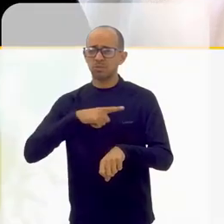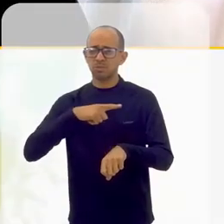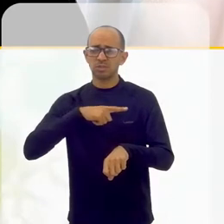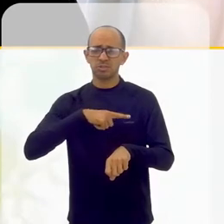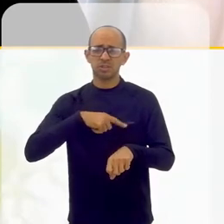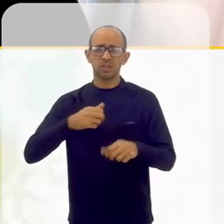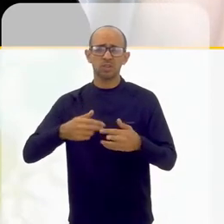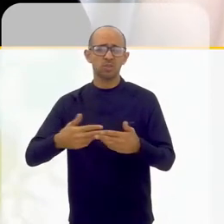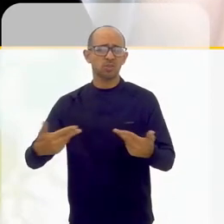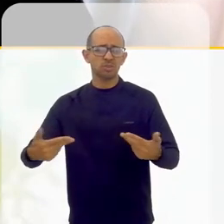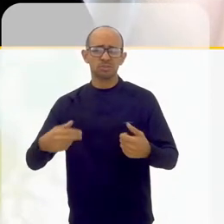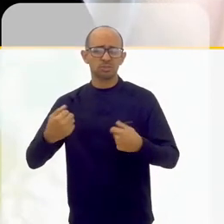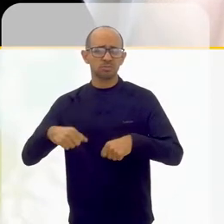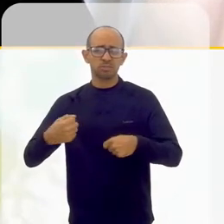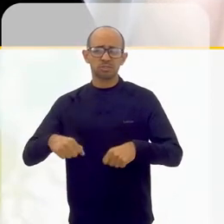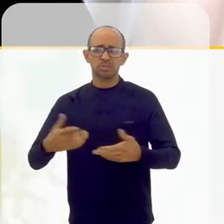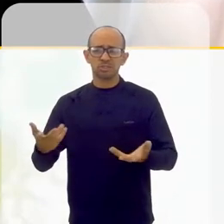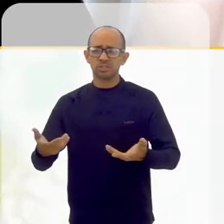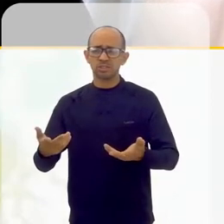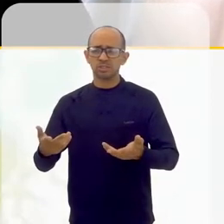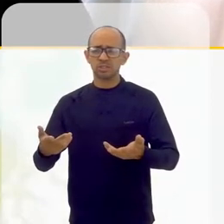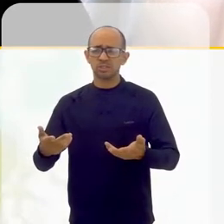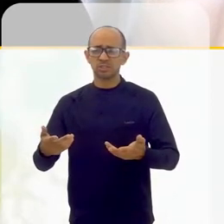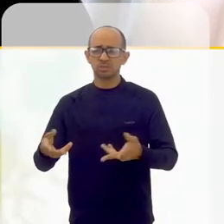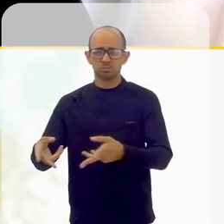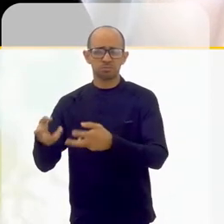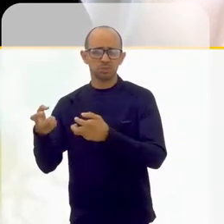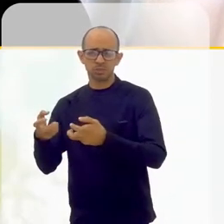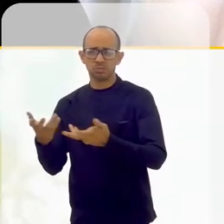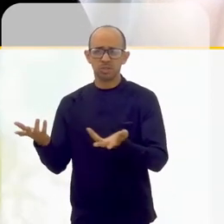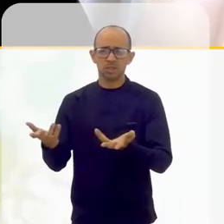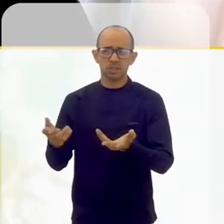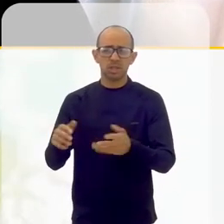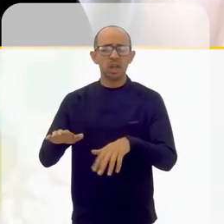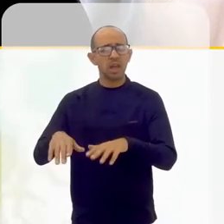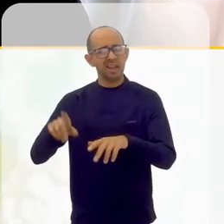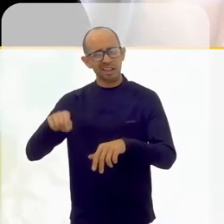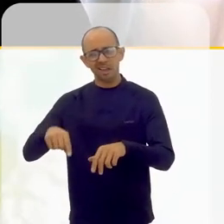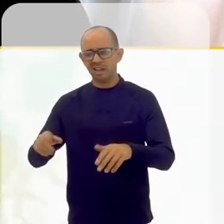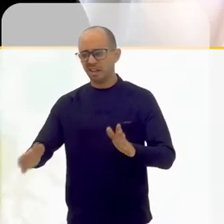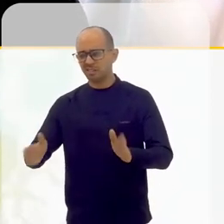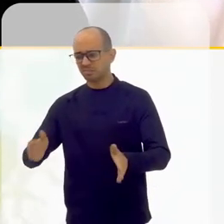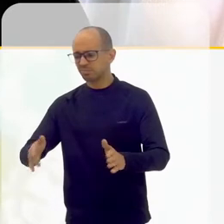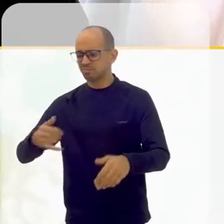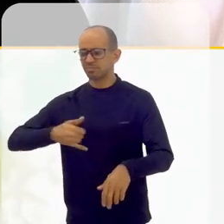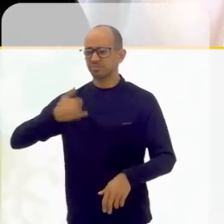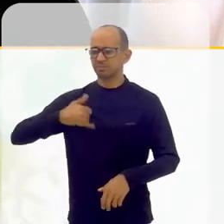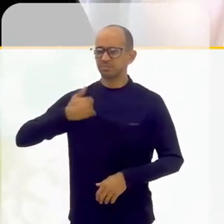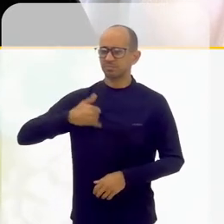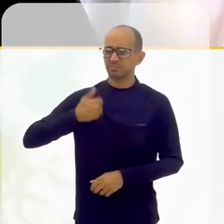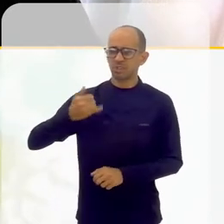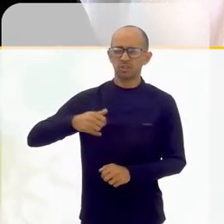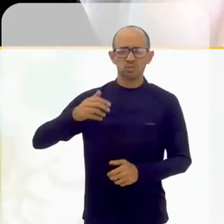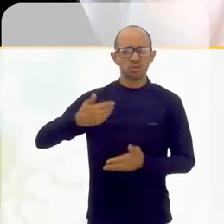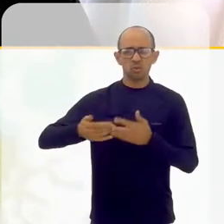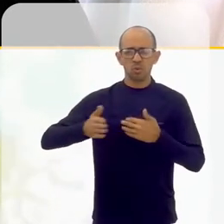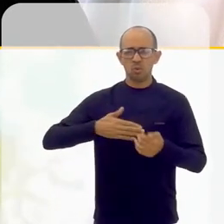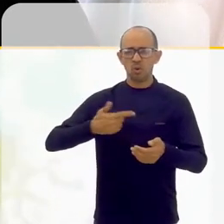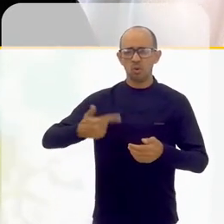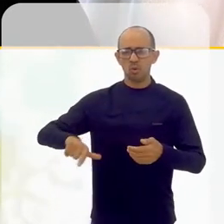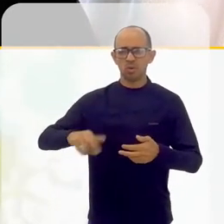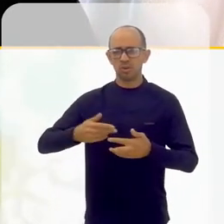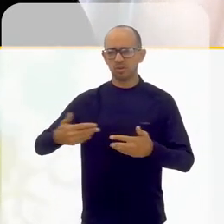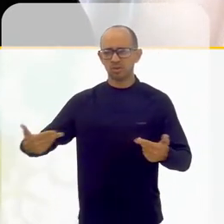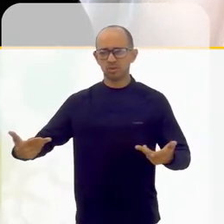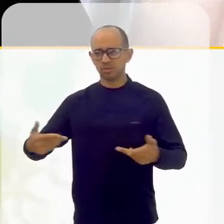existem coisas que têm que se guardar, né? Então, eu percebo que está muito mais atrelado à faixa etária, do que a qualquer